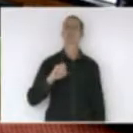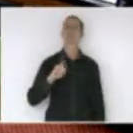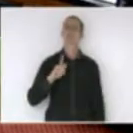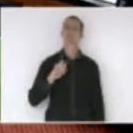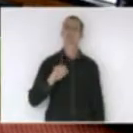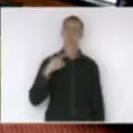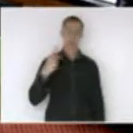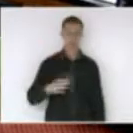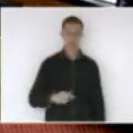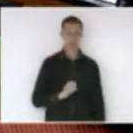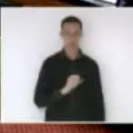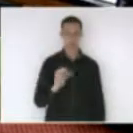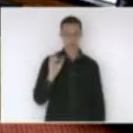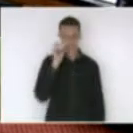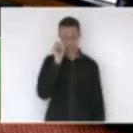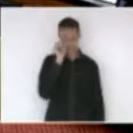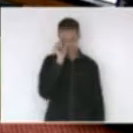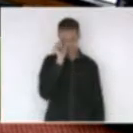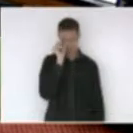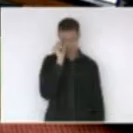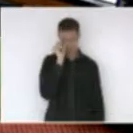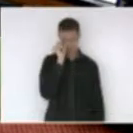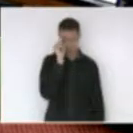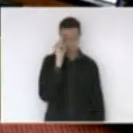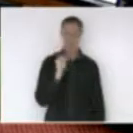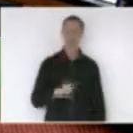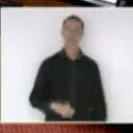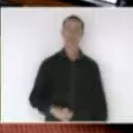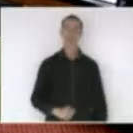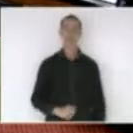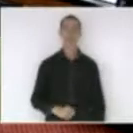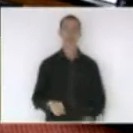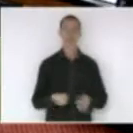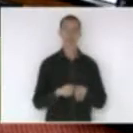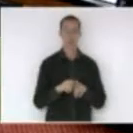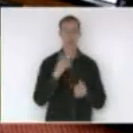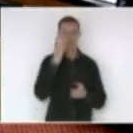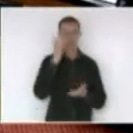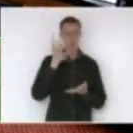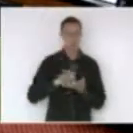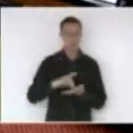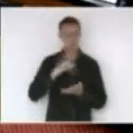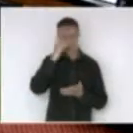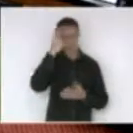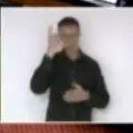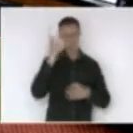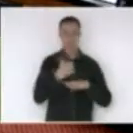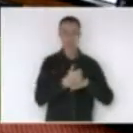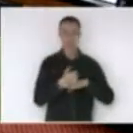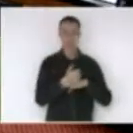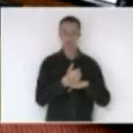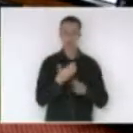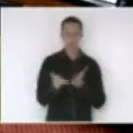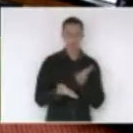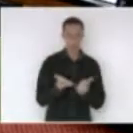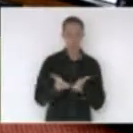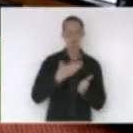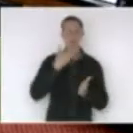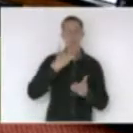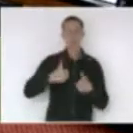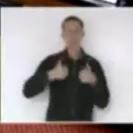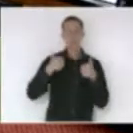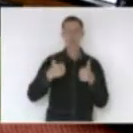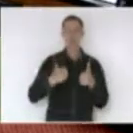classificação brasileira de ocupações e também o reconhecimento dos profissionais que atuam na melhora dos pés das pessoas. Tenho